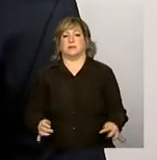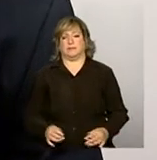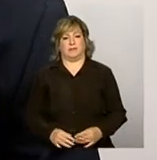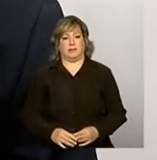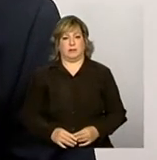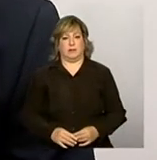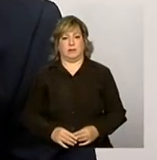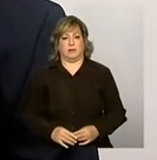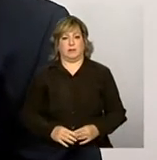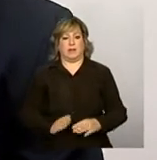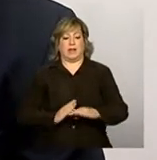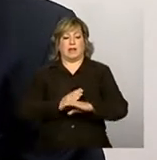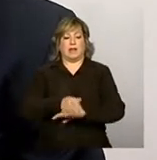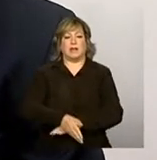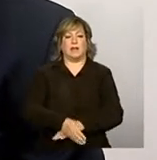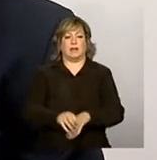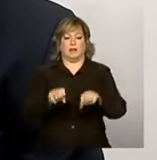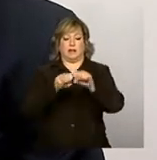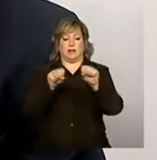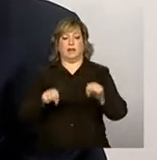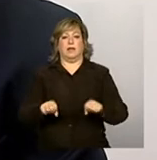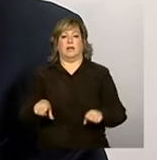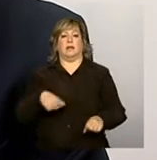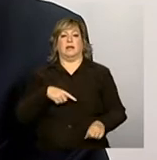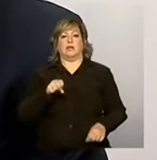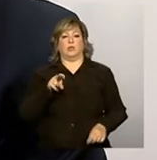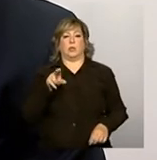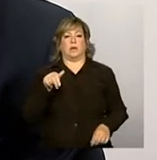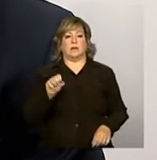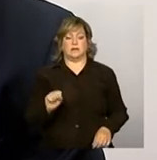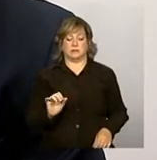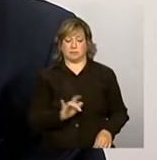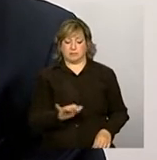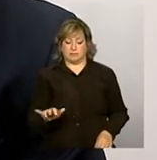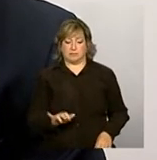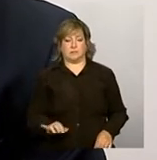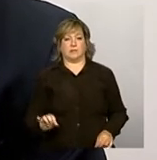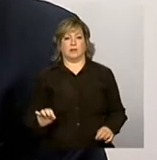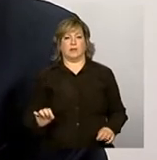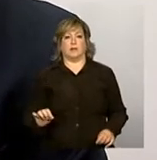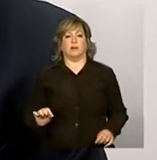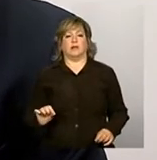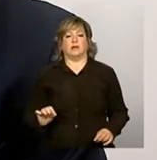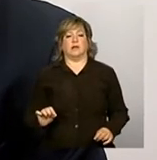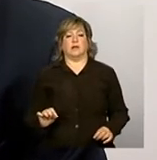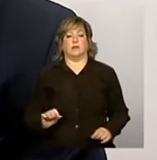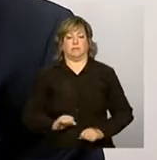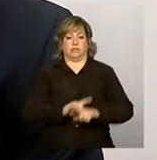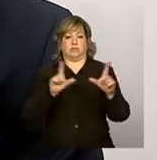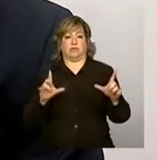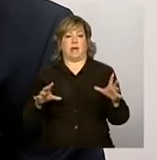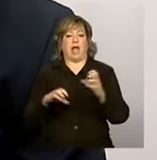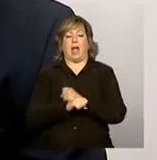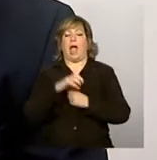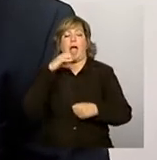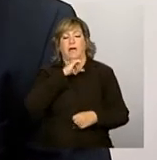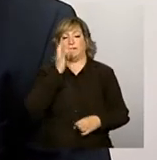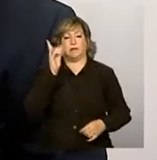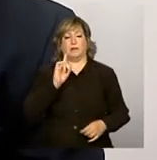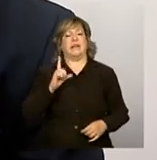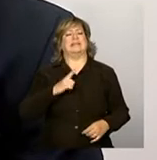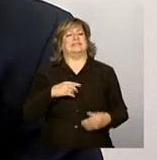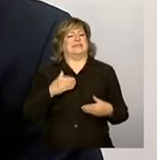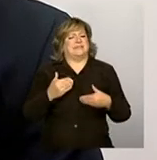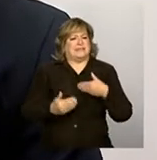entrar lá no Suas Web e apertar o botão lá com a situação finalizar. Tem todo um